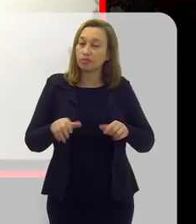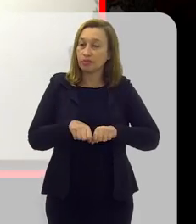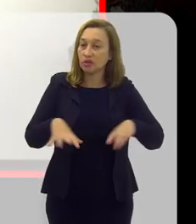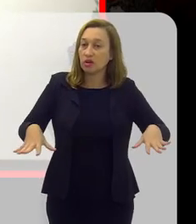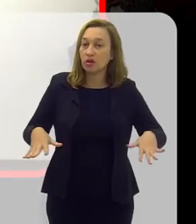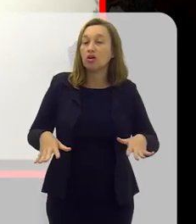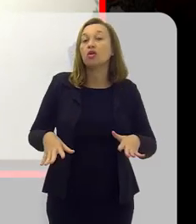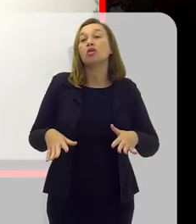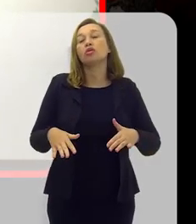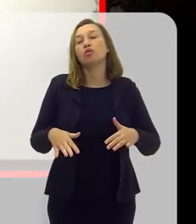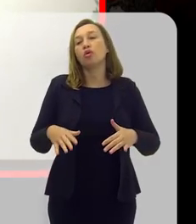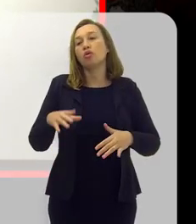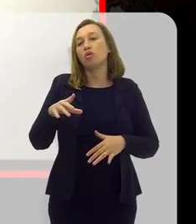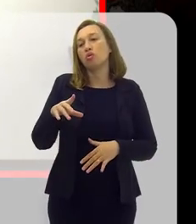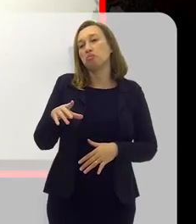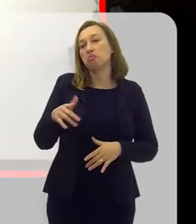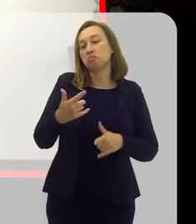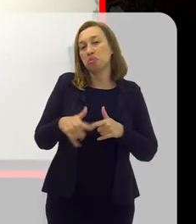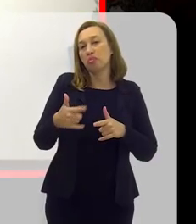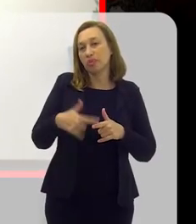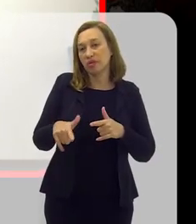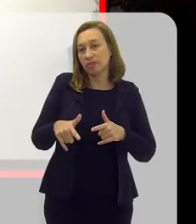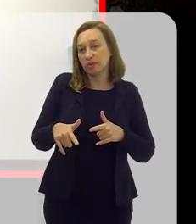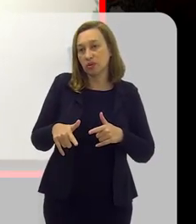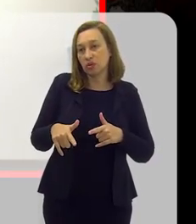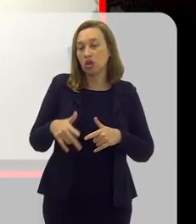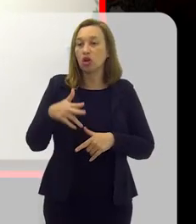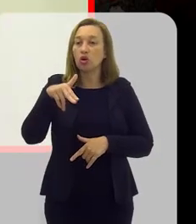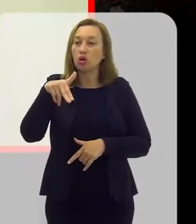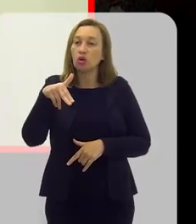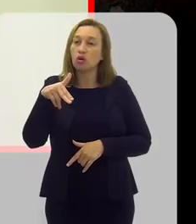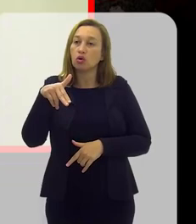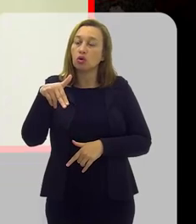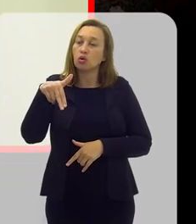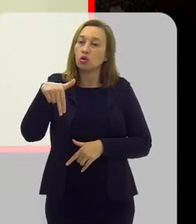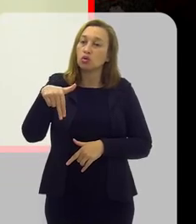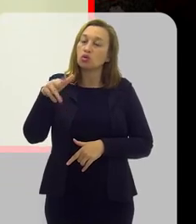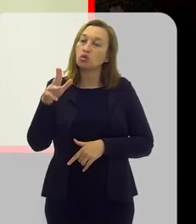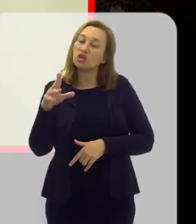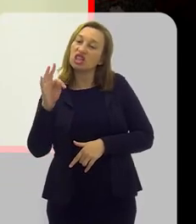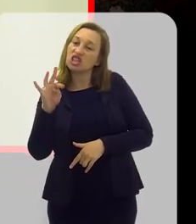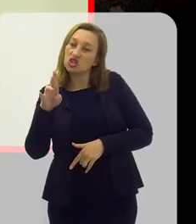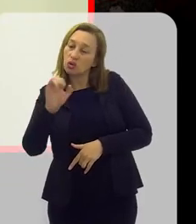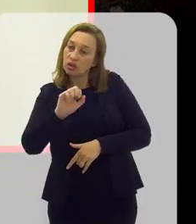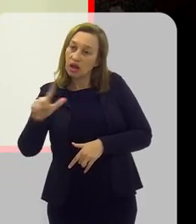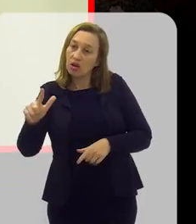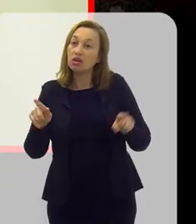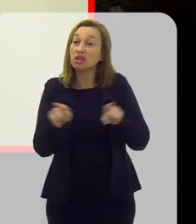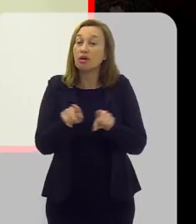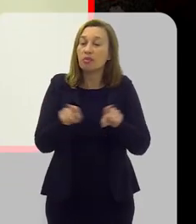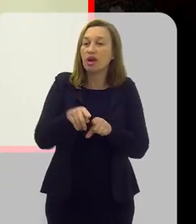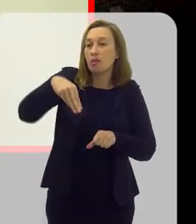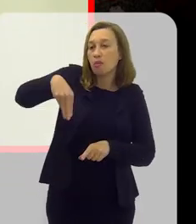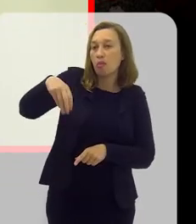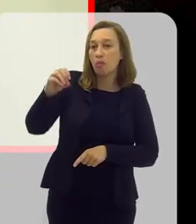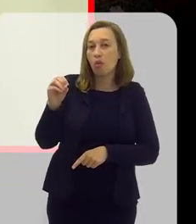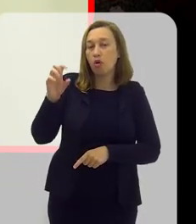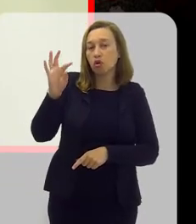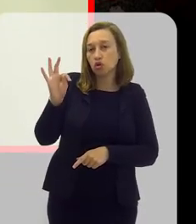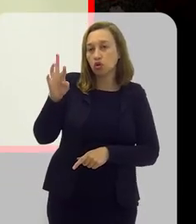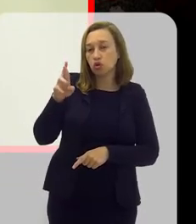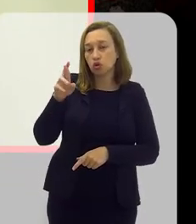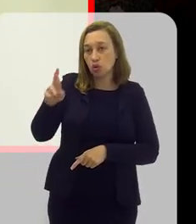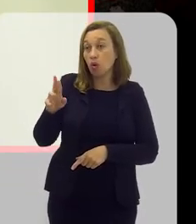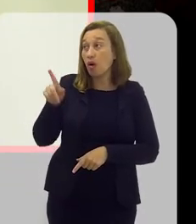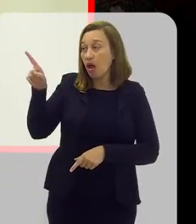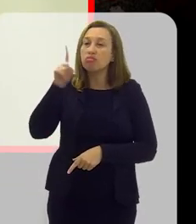nutricional dessas crianças e até com o desenvolvimento motor, né? O próprio FDA, o